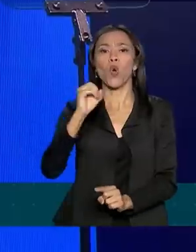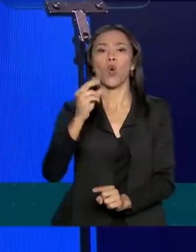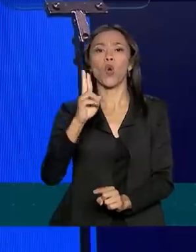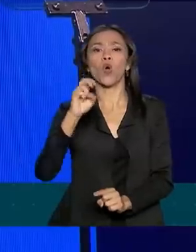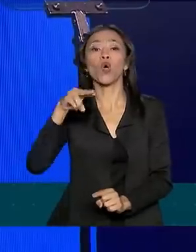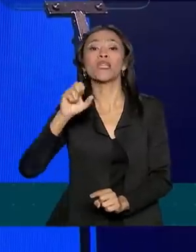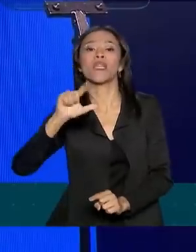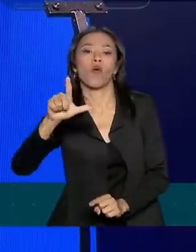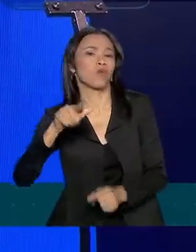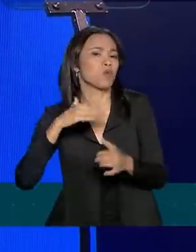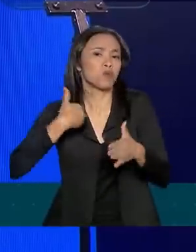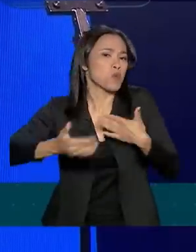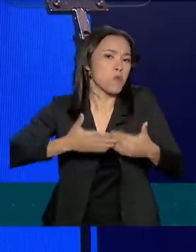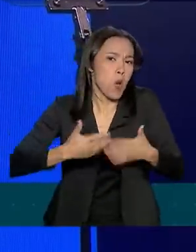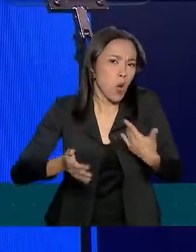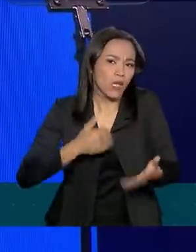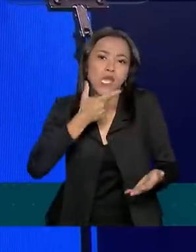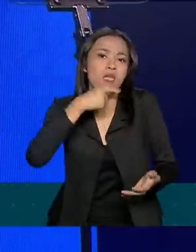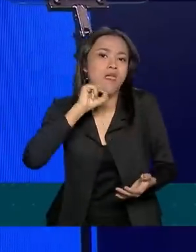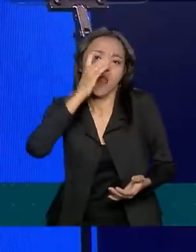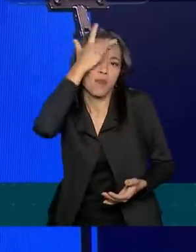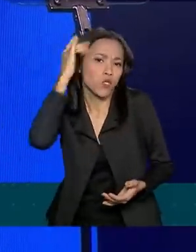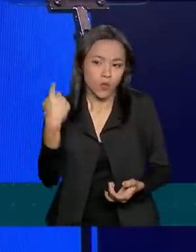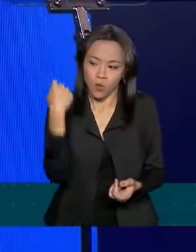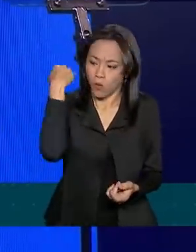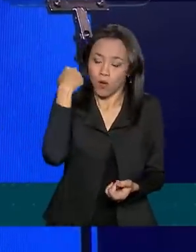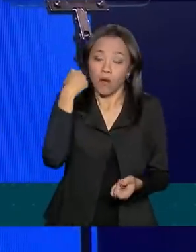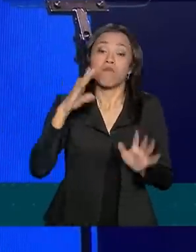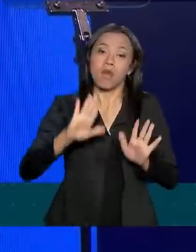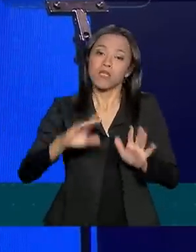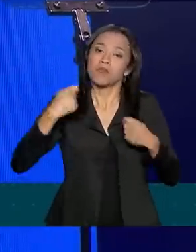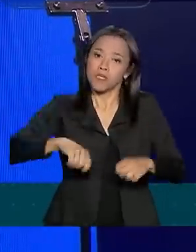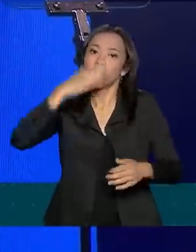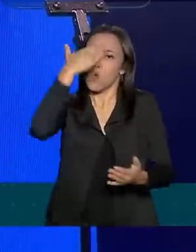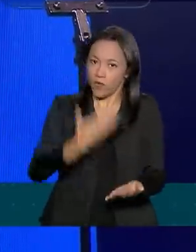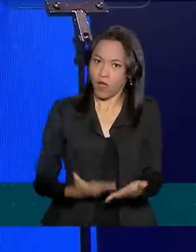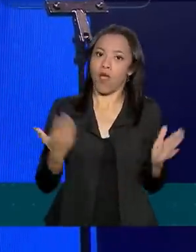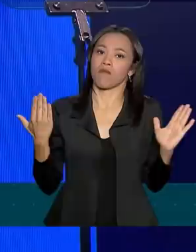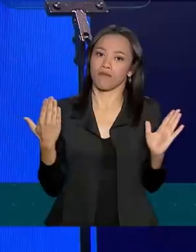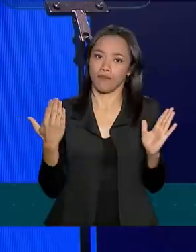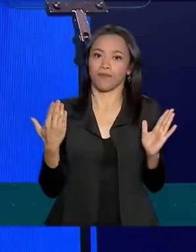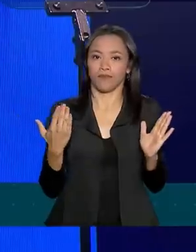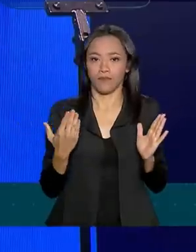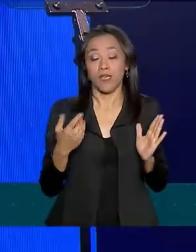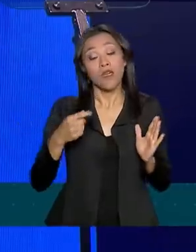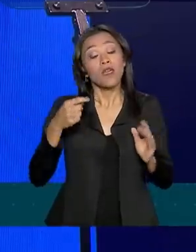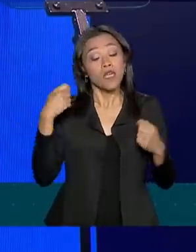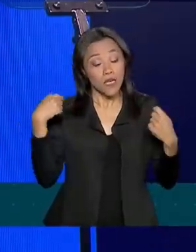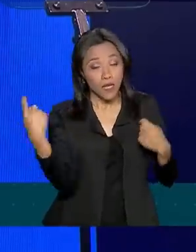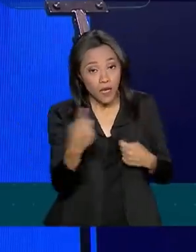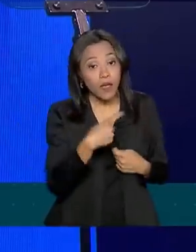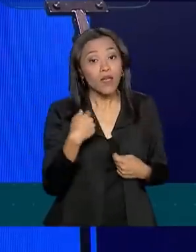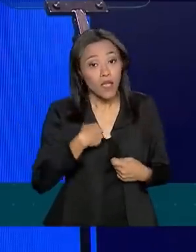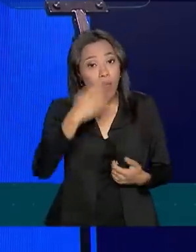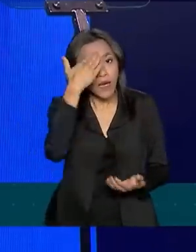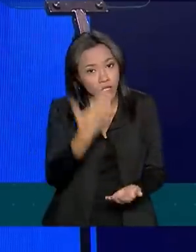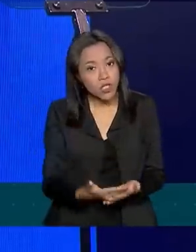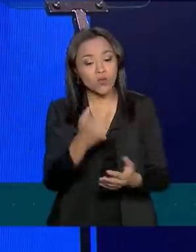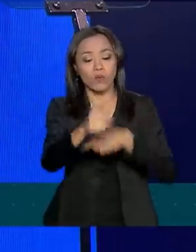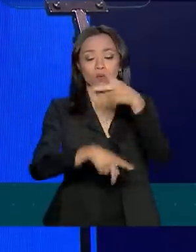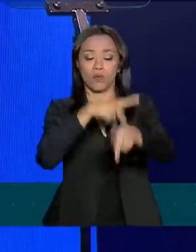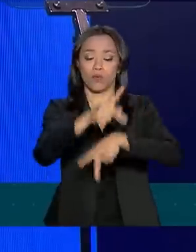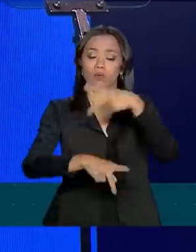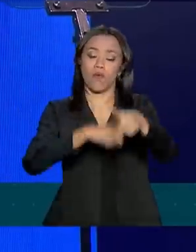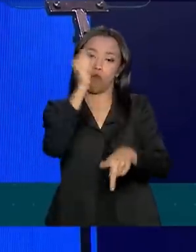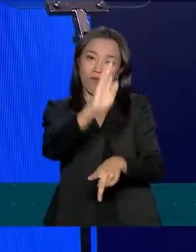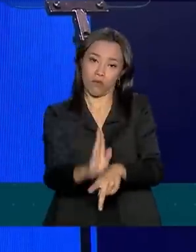uns nos outros. Se nós confiarmos uns nos outros, e eu acredito nisso, no povo brasileiro, que afinal de